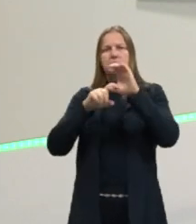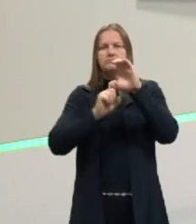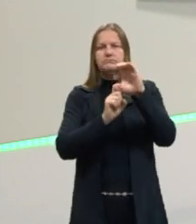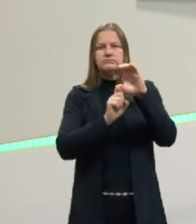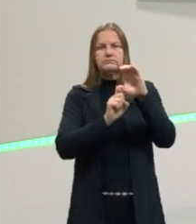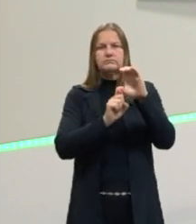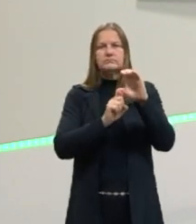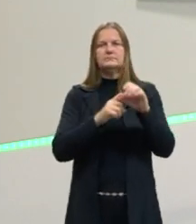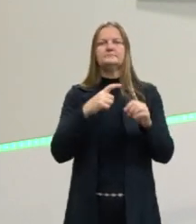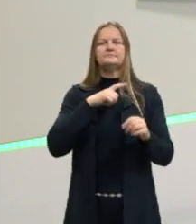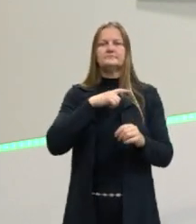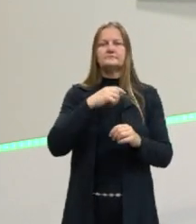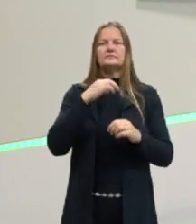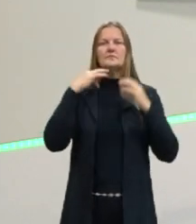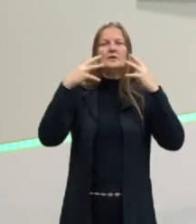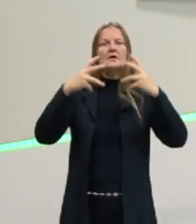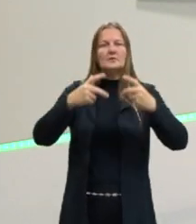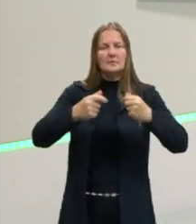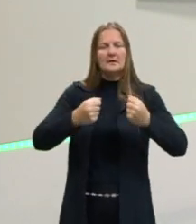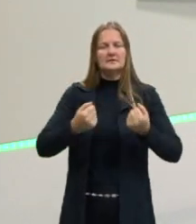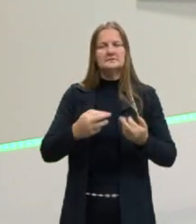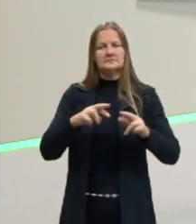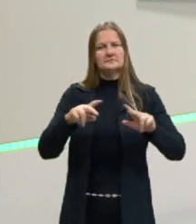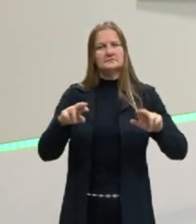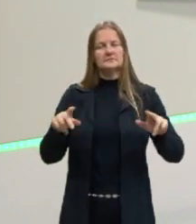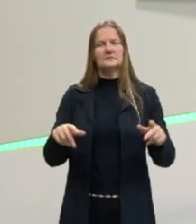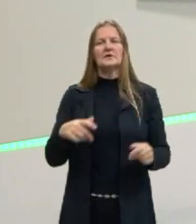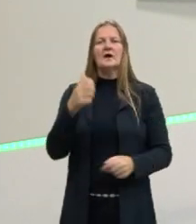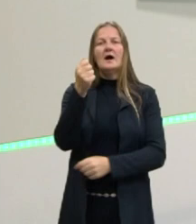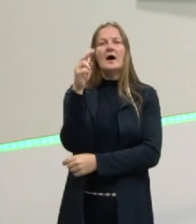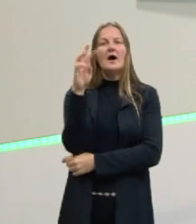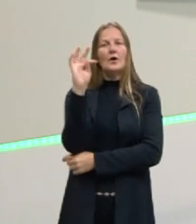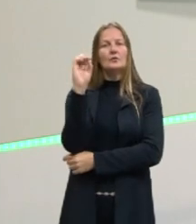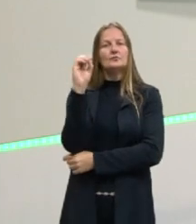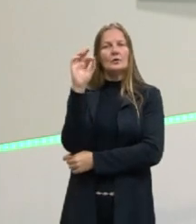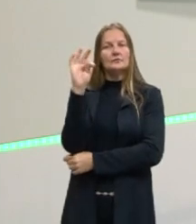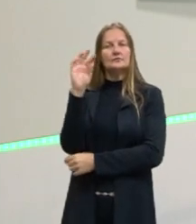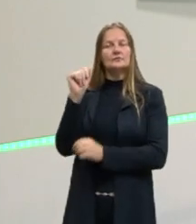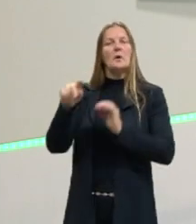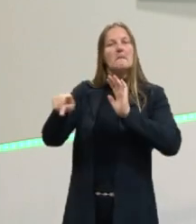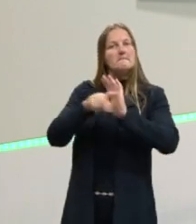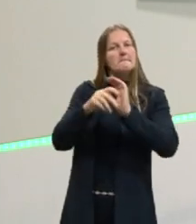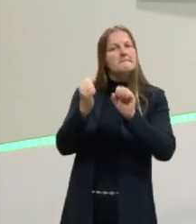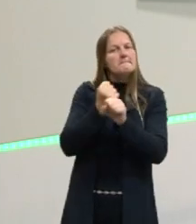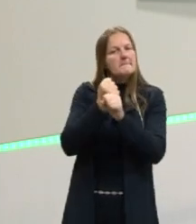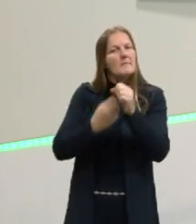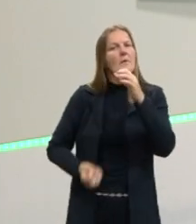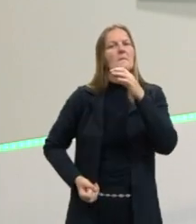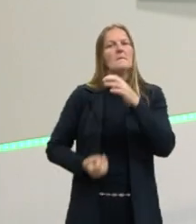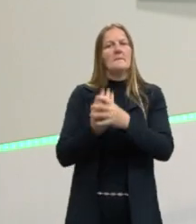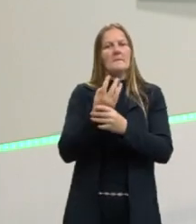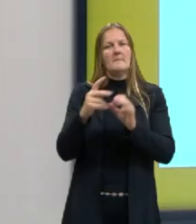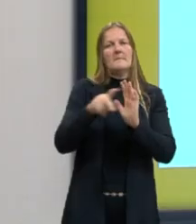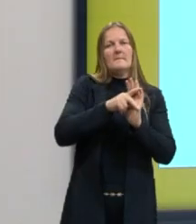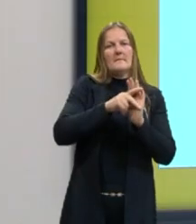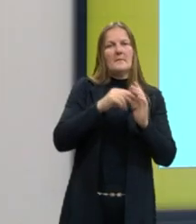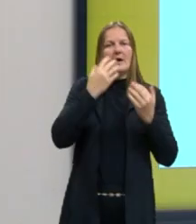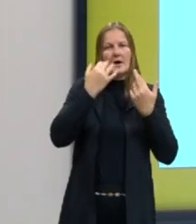plantas e também de outros animais. Os autótrofos, não. Os autótrofos vão produzir o seu próprio alimento.